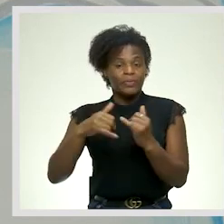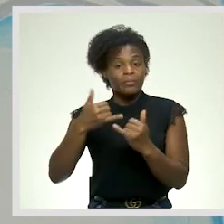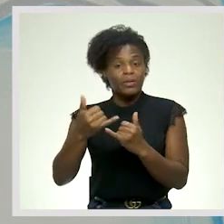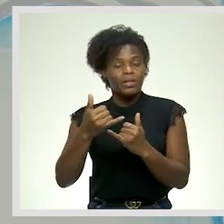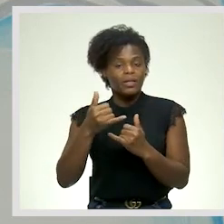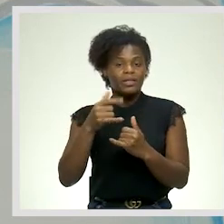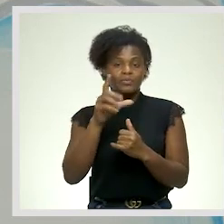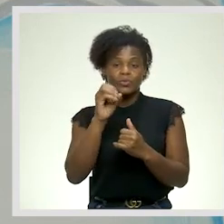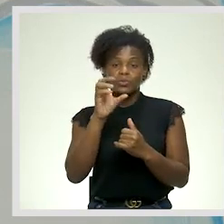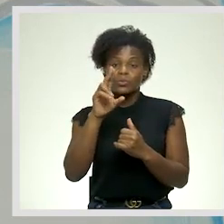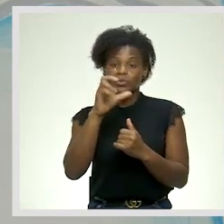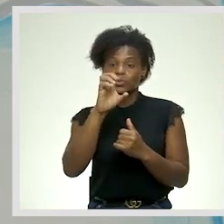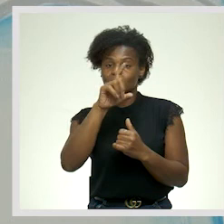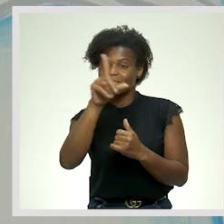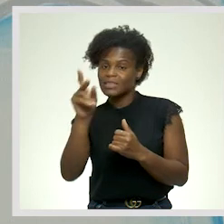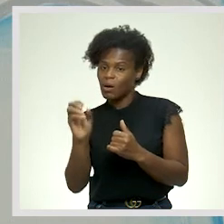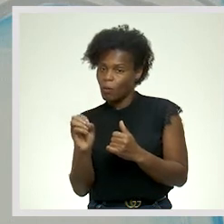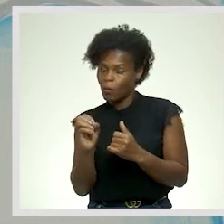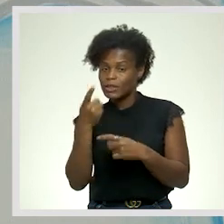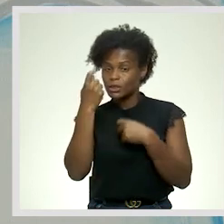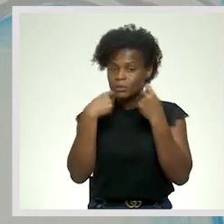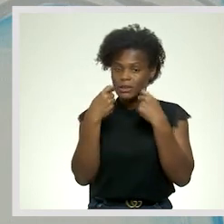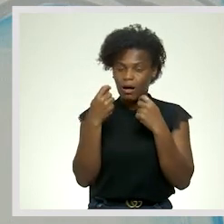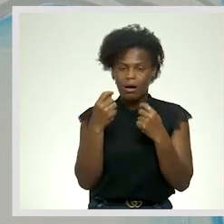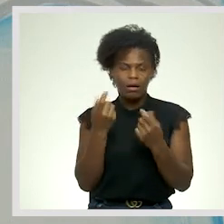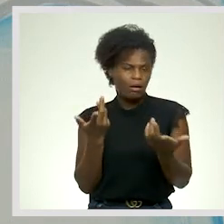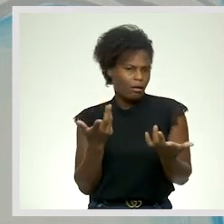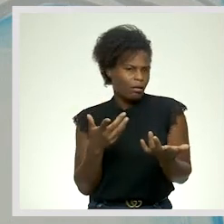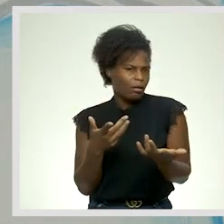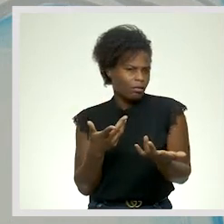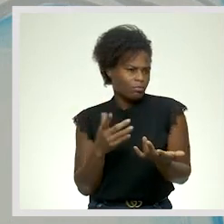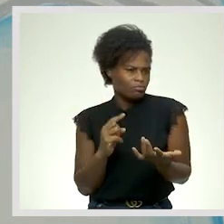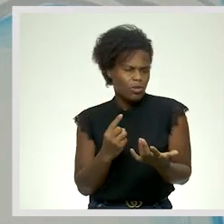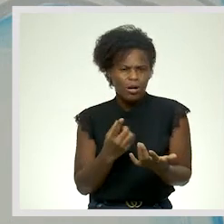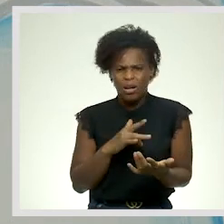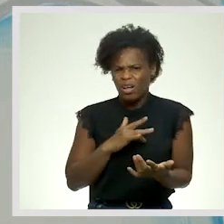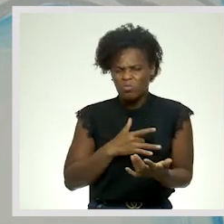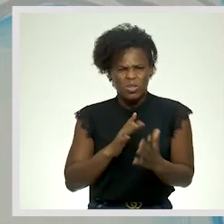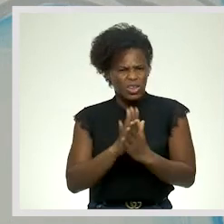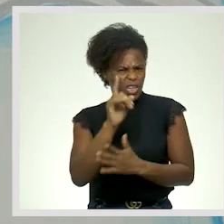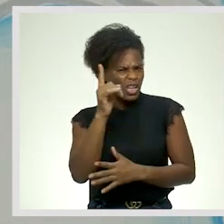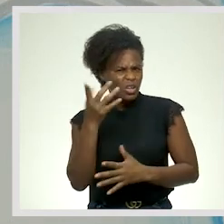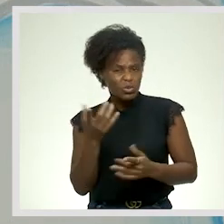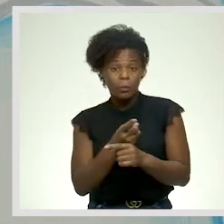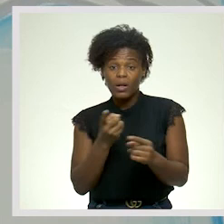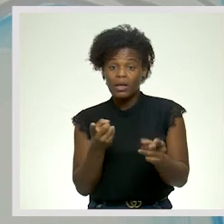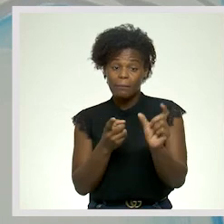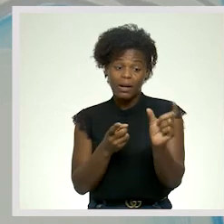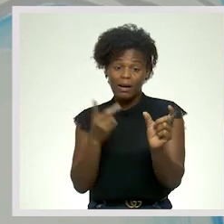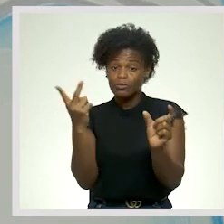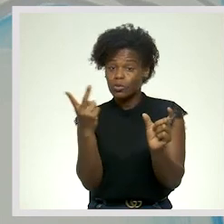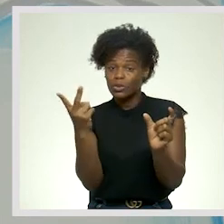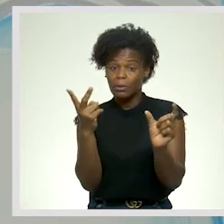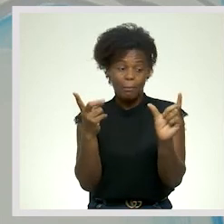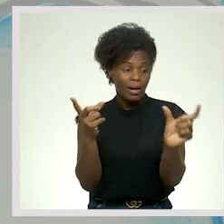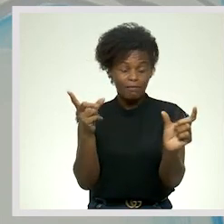locução Interjectiva Na expressão Pelo amor de Deus Porquê? Porque São duas ou mais